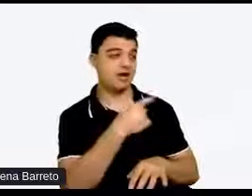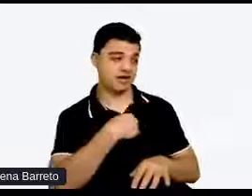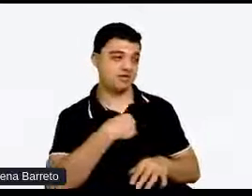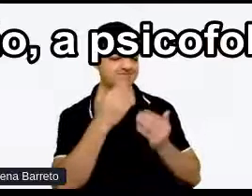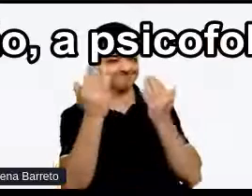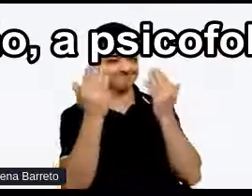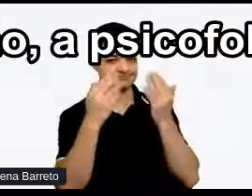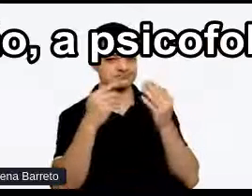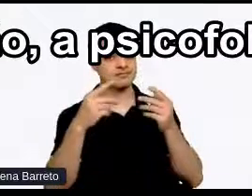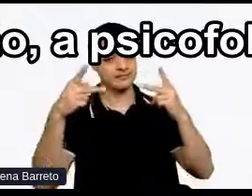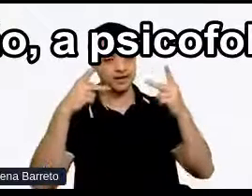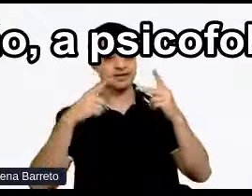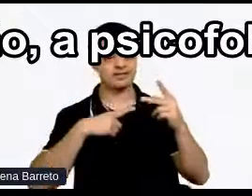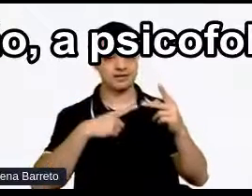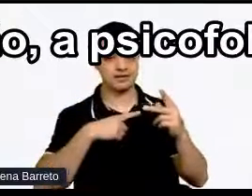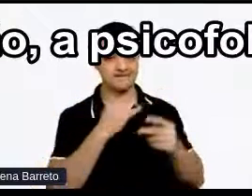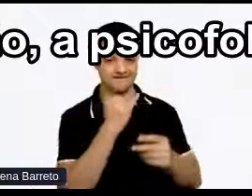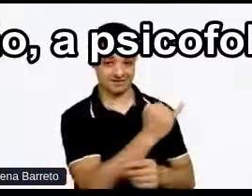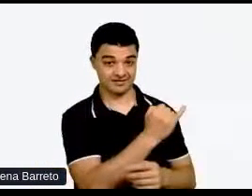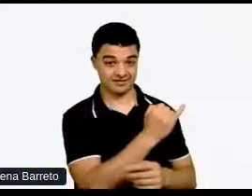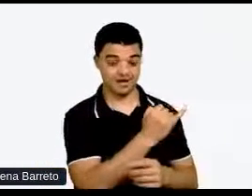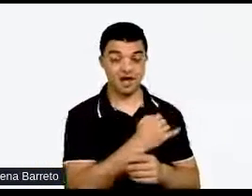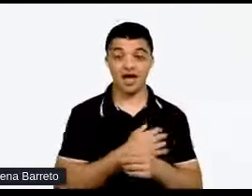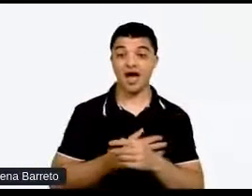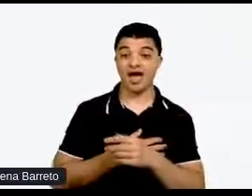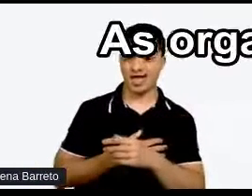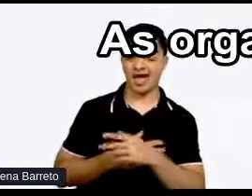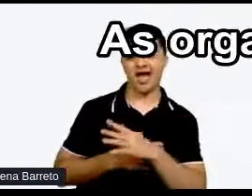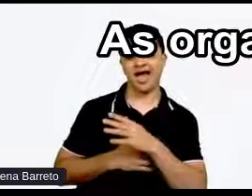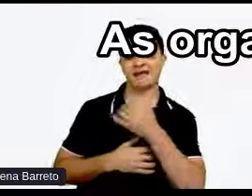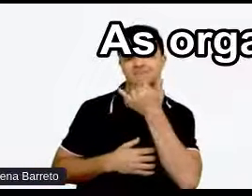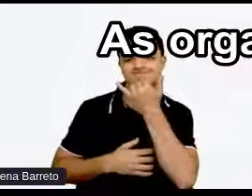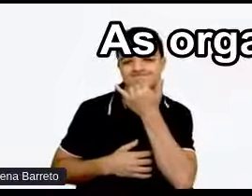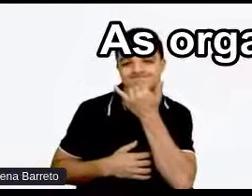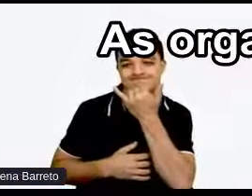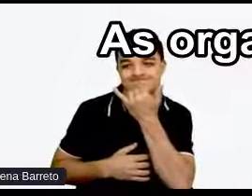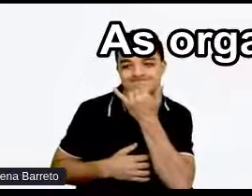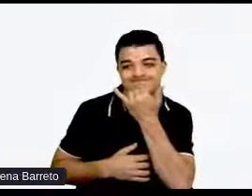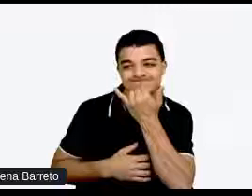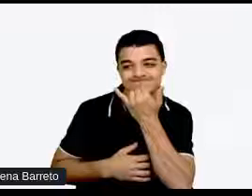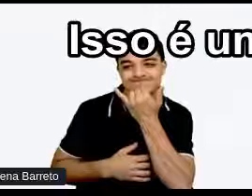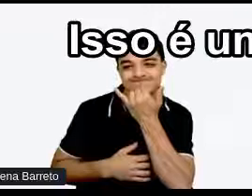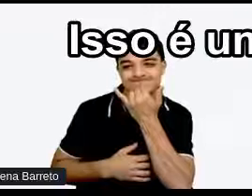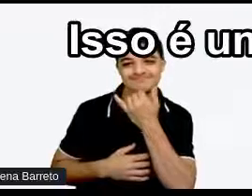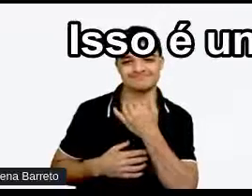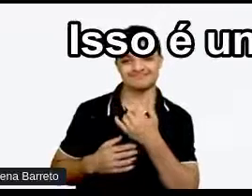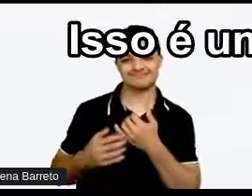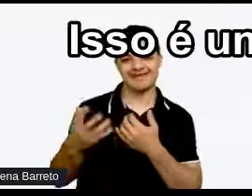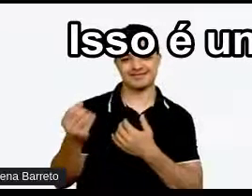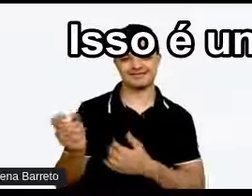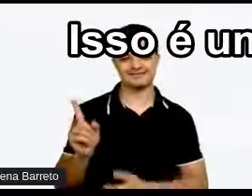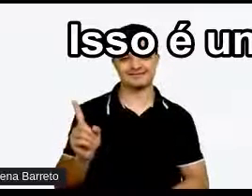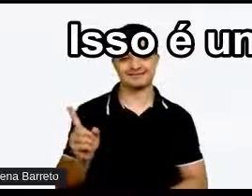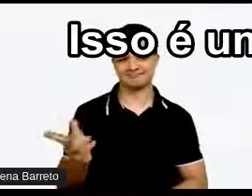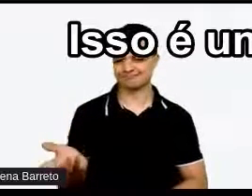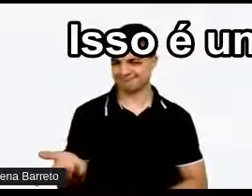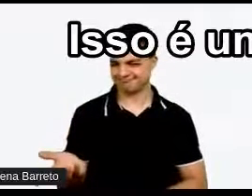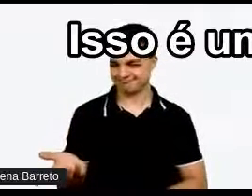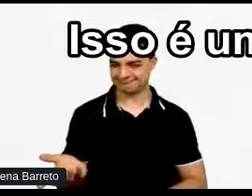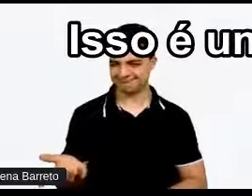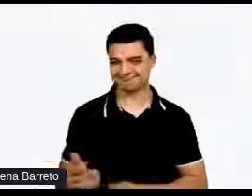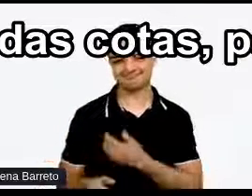Então a psicofobia Ela existe sim As organizações Esse é um sonho